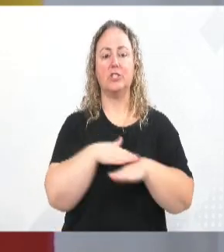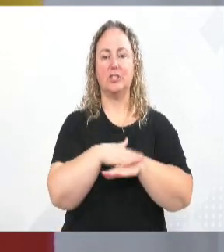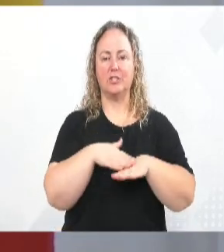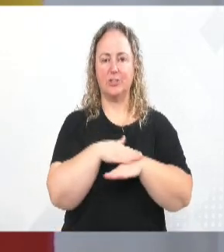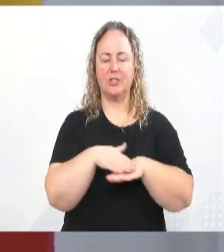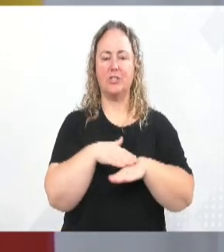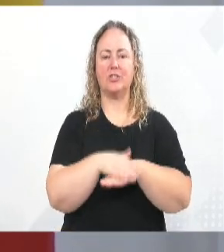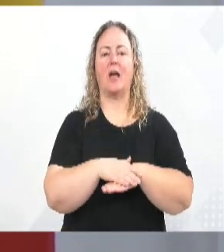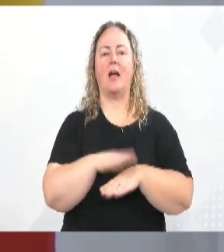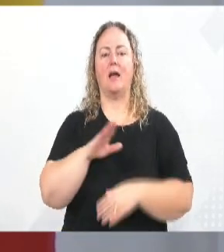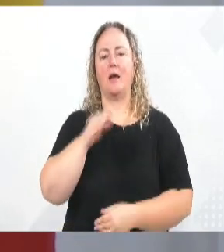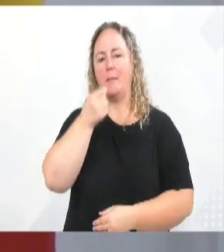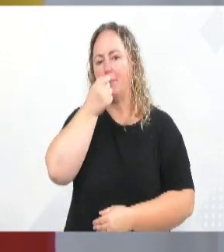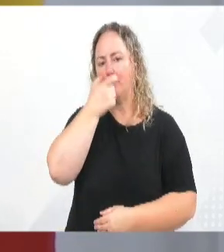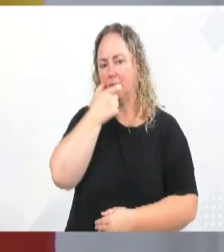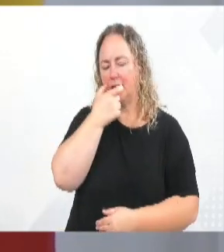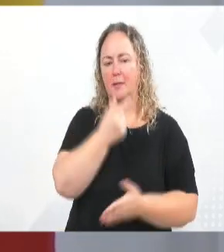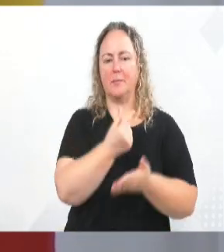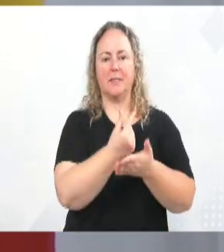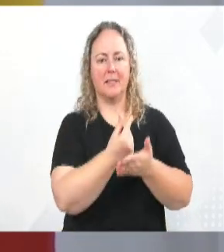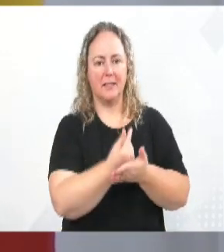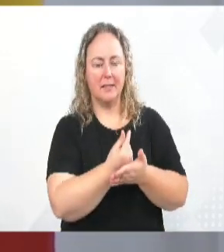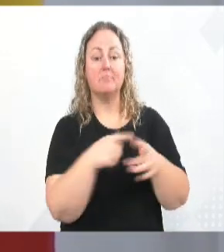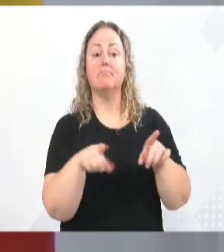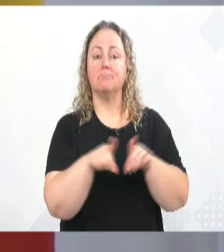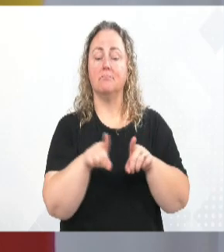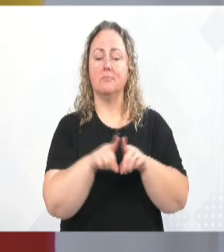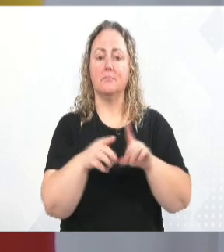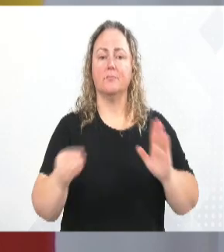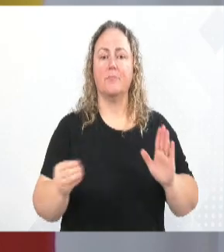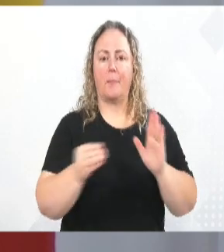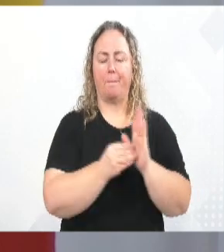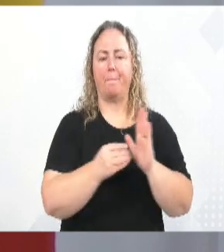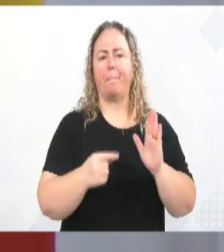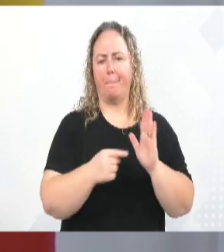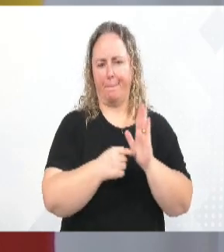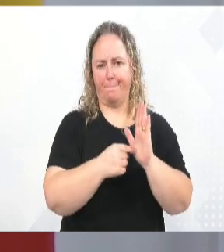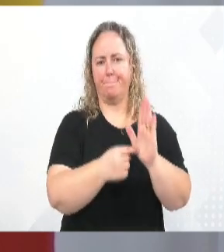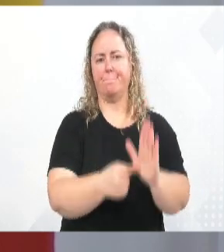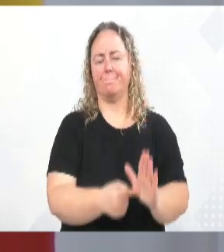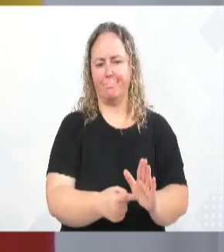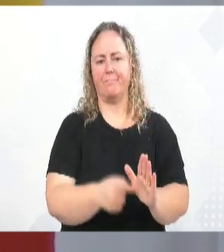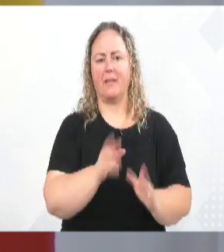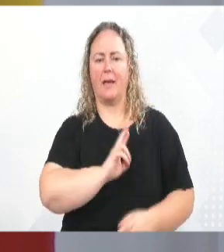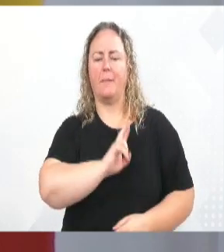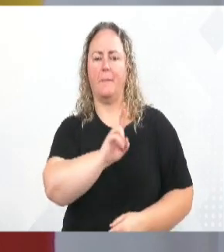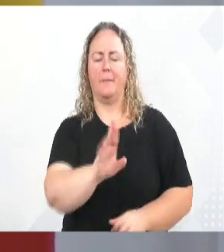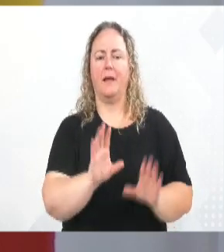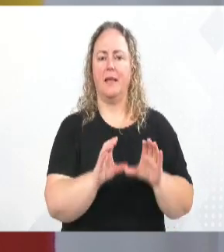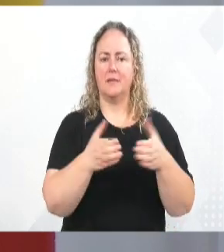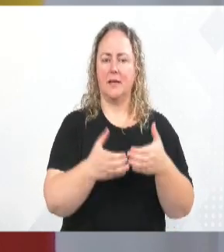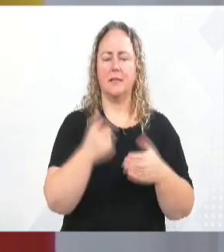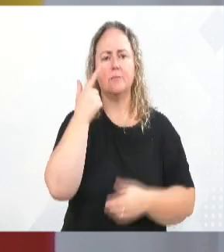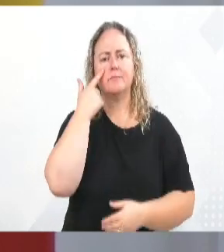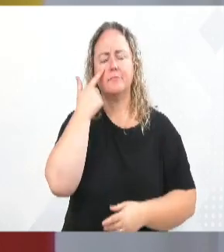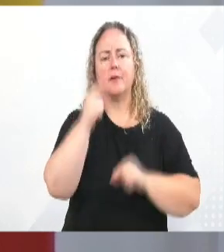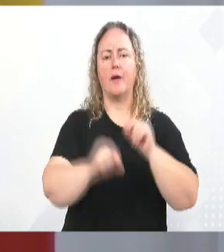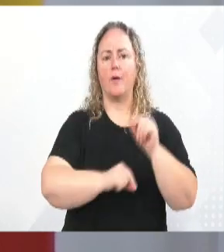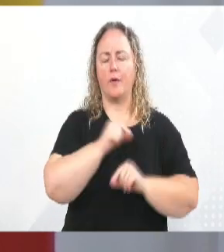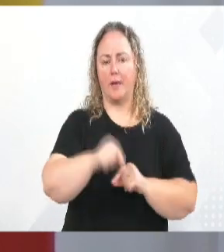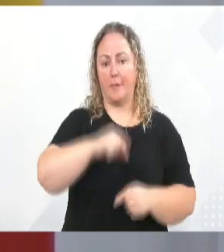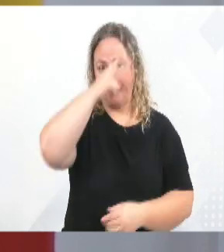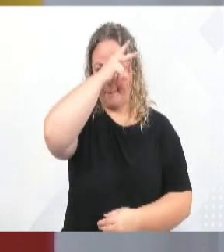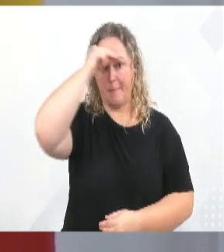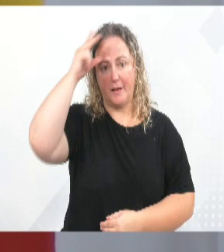vereador Beltrame e vereadora Cris, a gente também está fazendo indicação, fiz pelo gabinete, mas estamos fazendo em nome da comissão, para que a administração pública